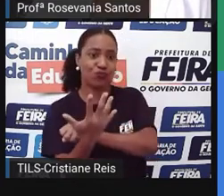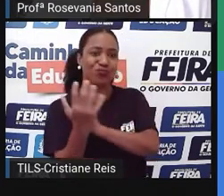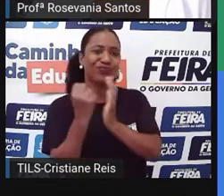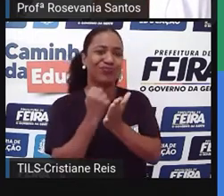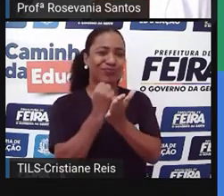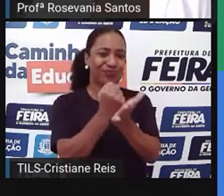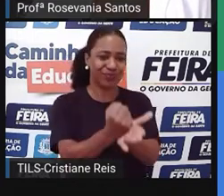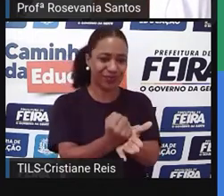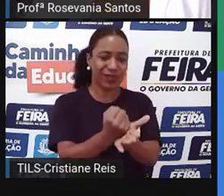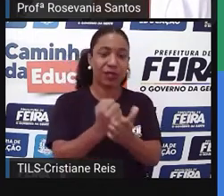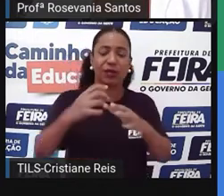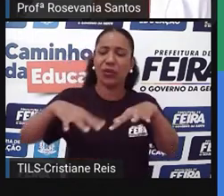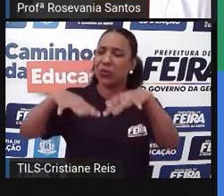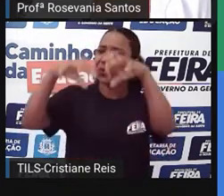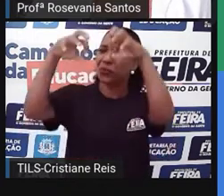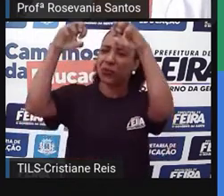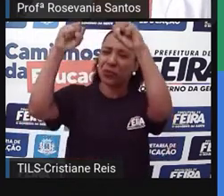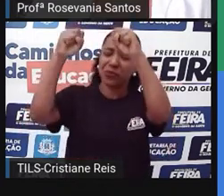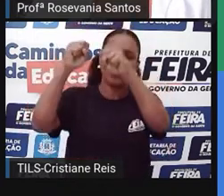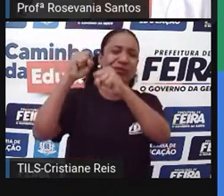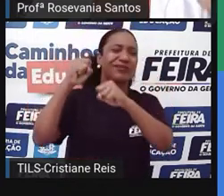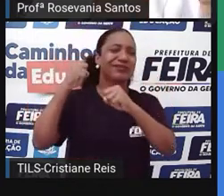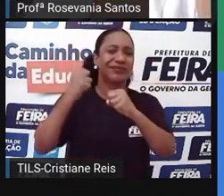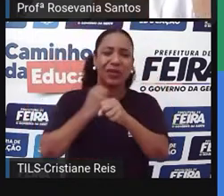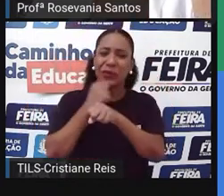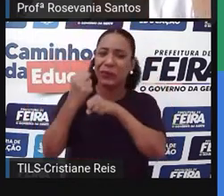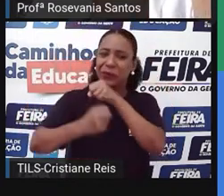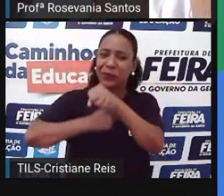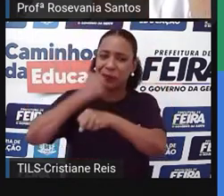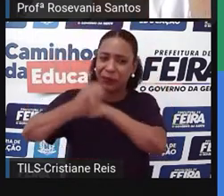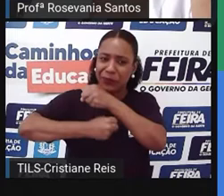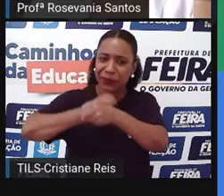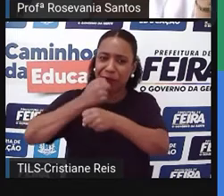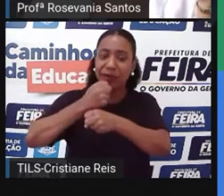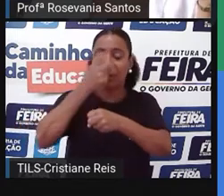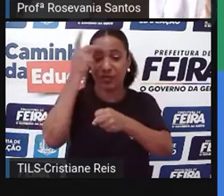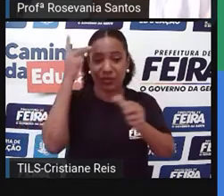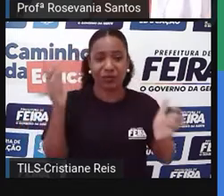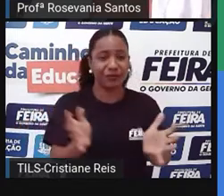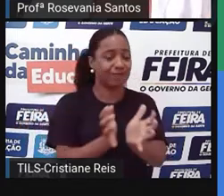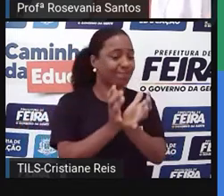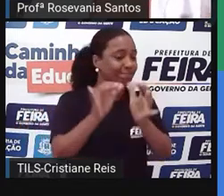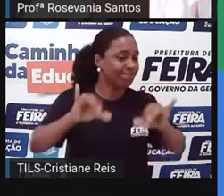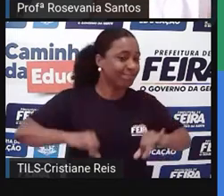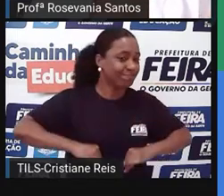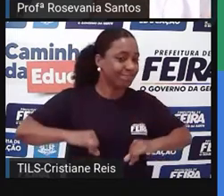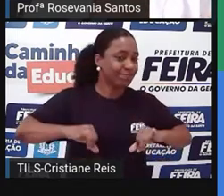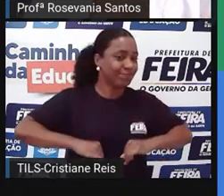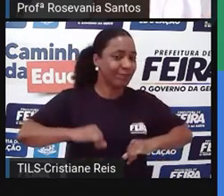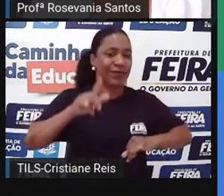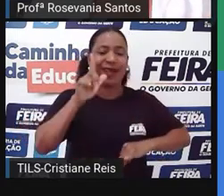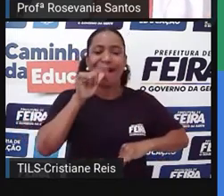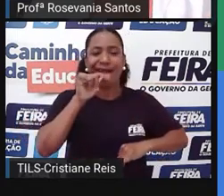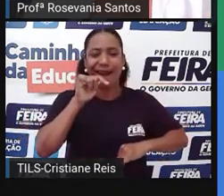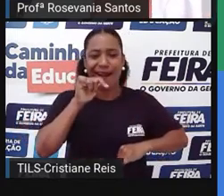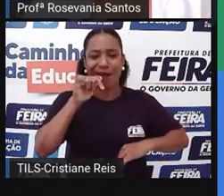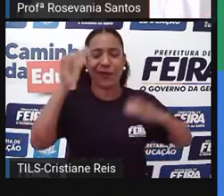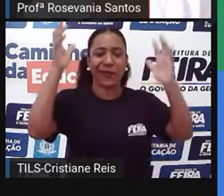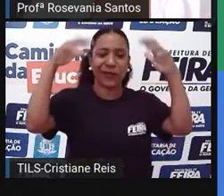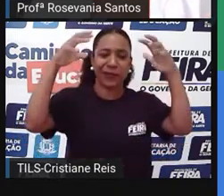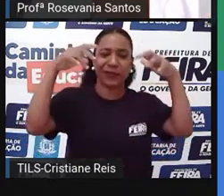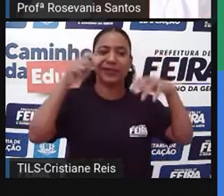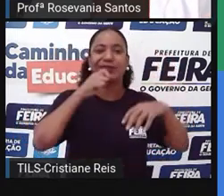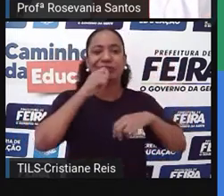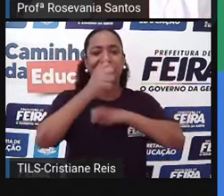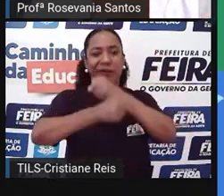que as pessoas que vivam aqui, né, a população do semiárido não sofra tanto como eles sofrem a cada ano com